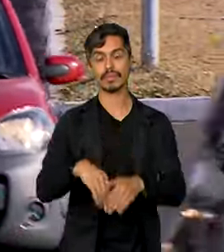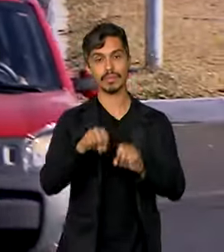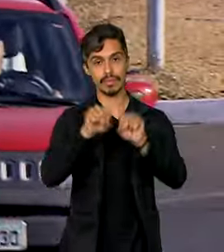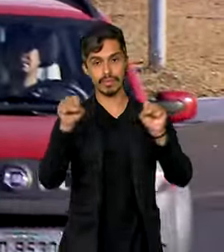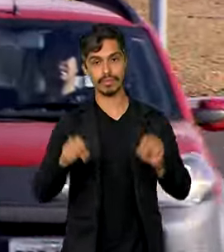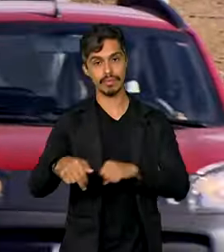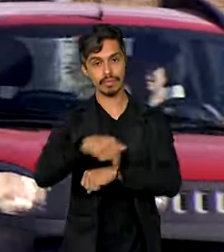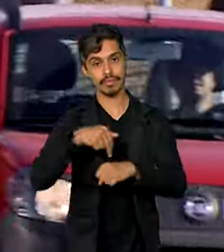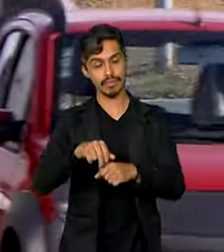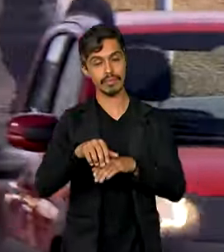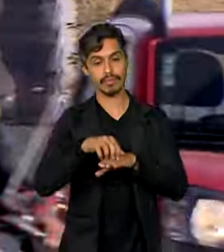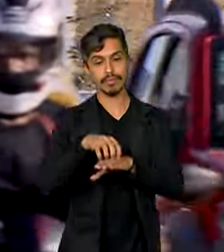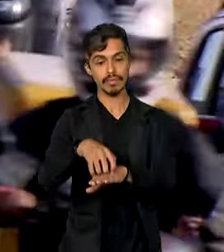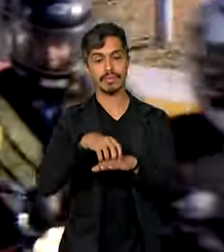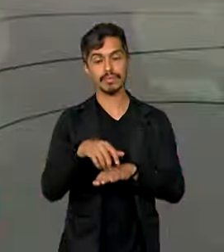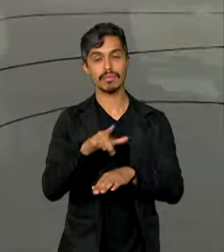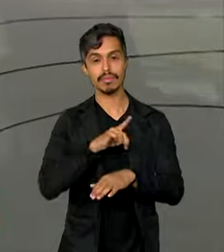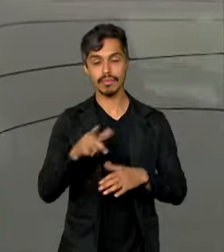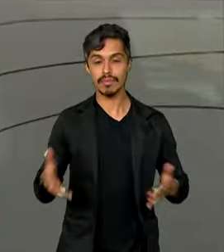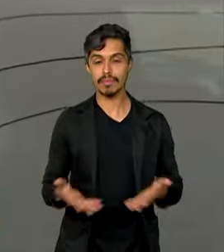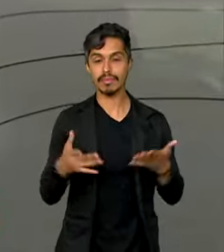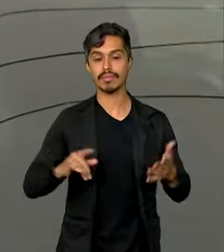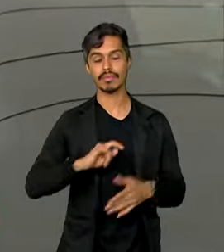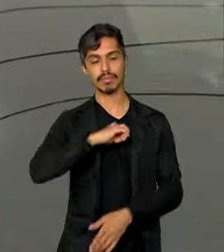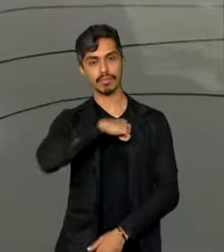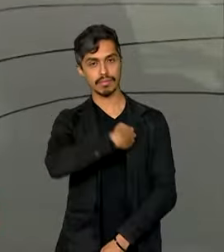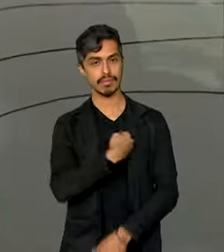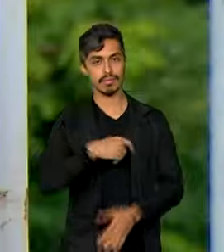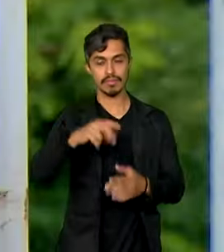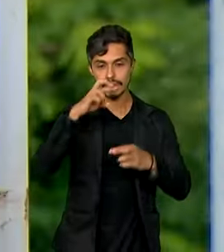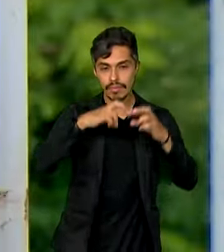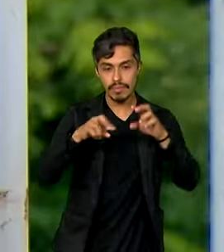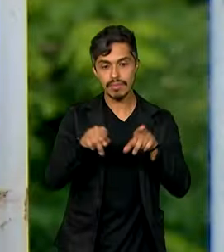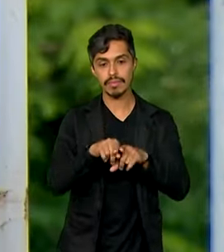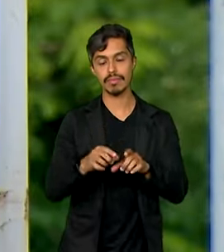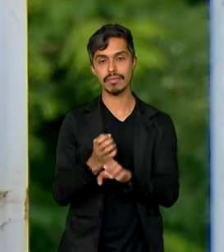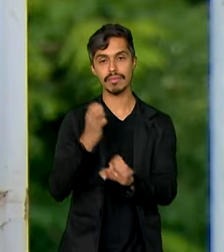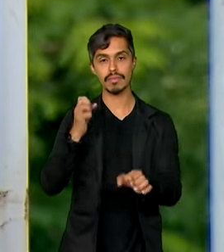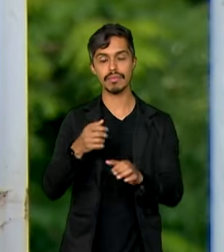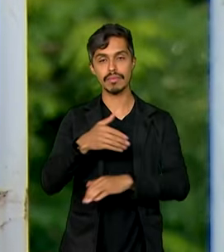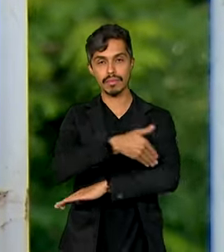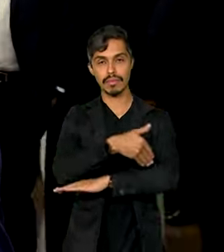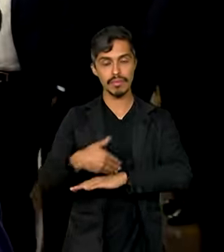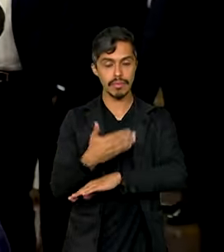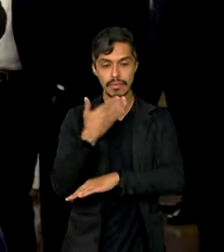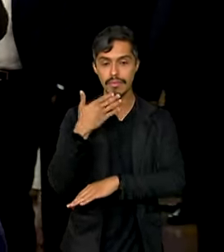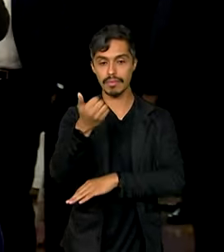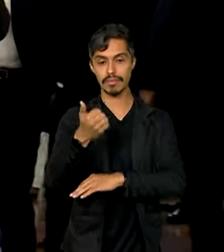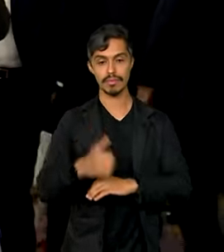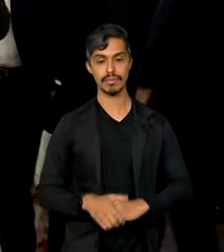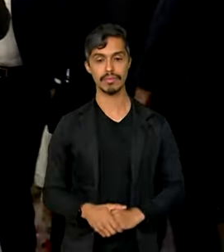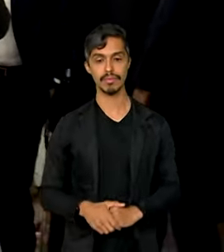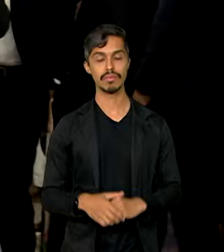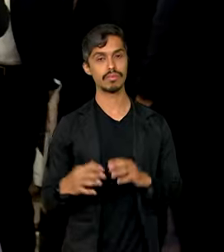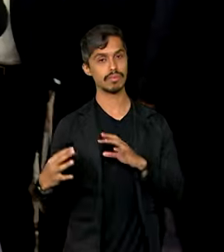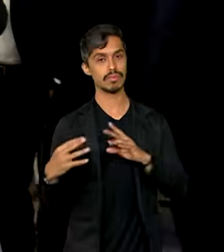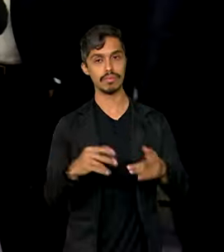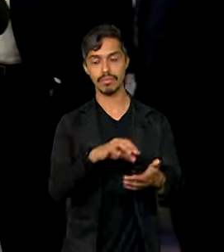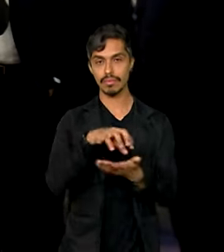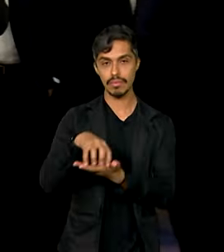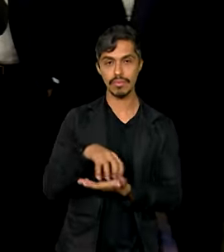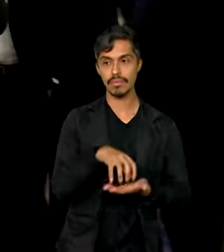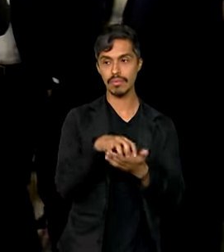promovem atividades de educação, fiscalização e engenharia para vias mais seguras. São todas as entidades